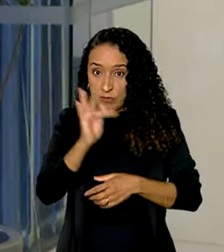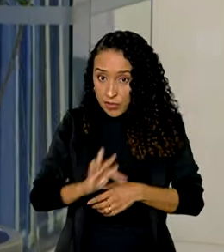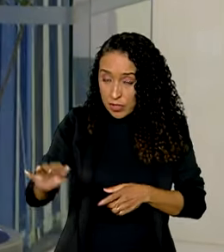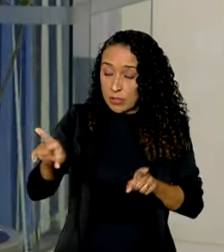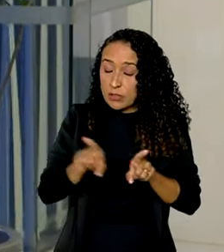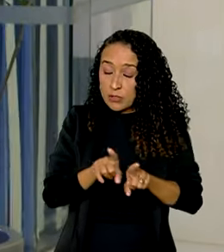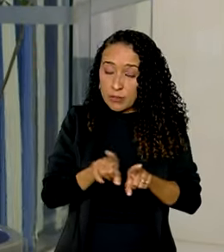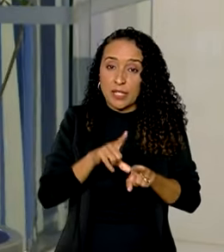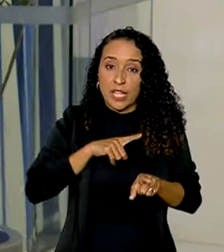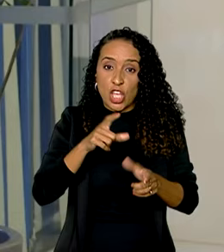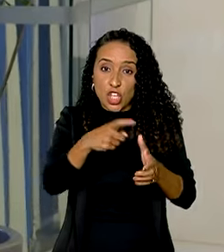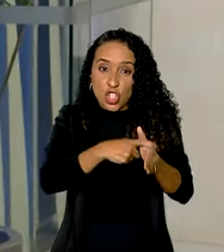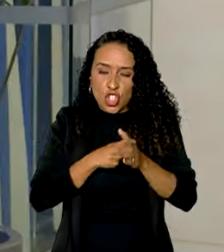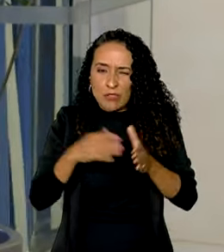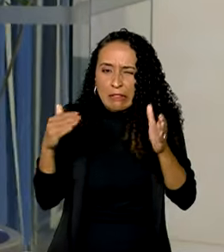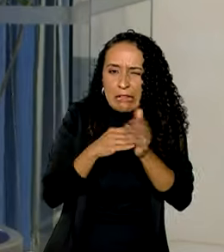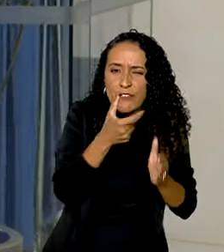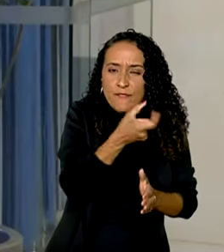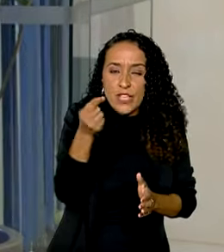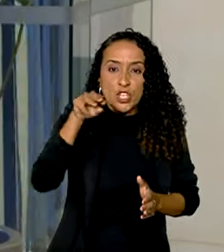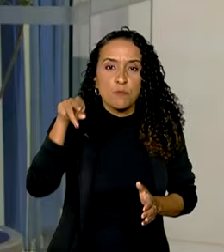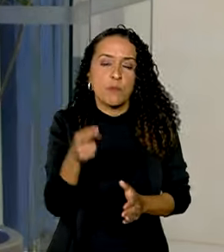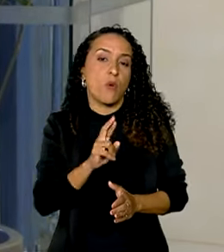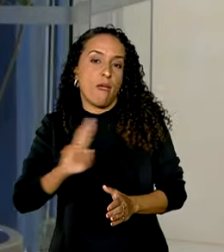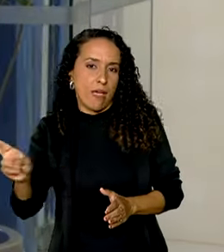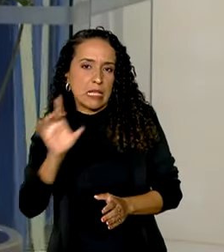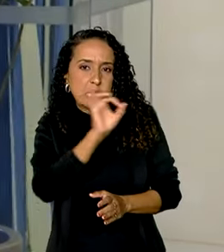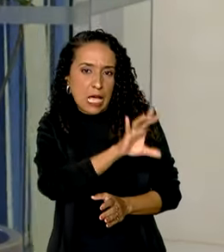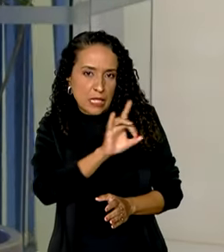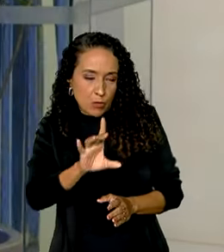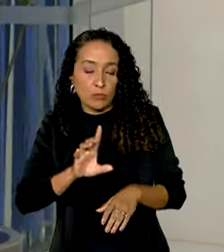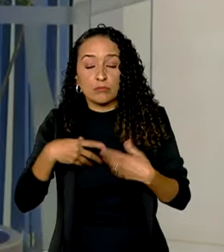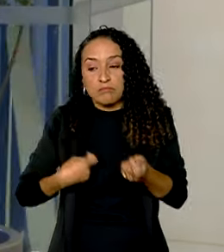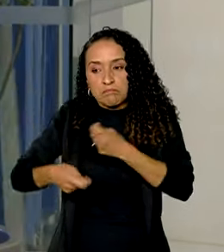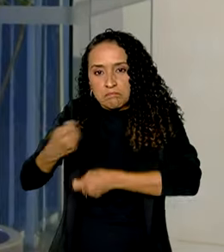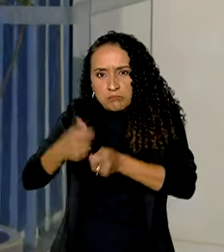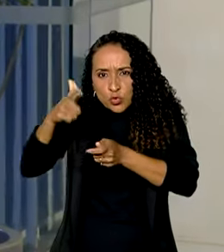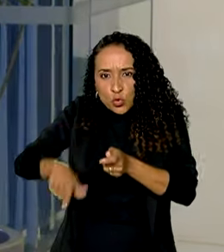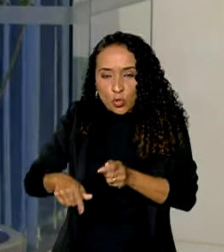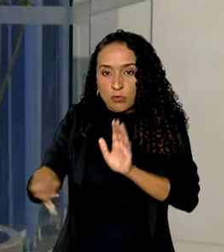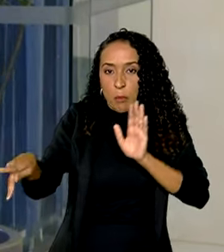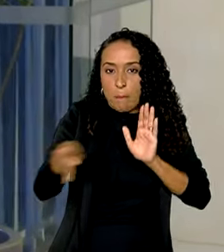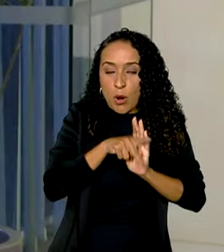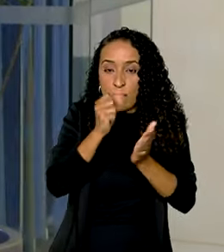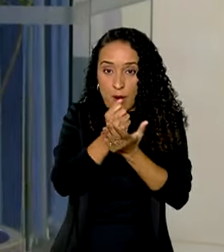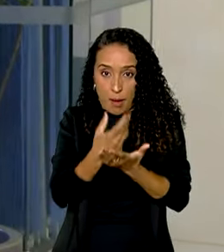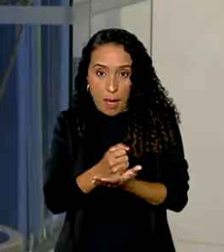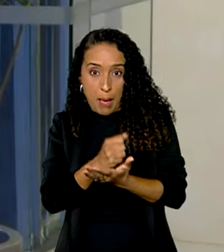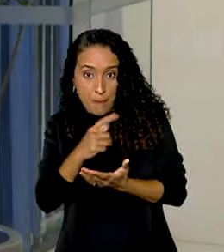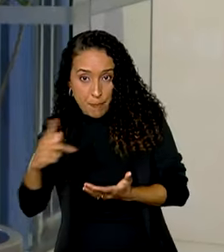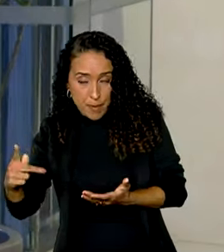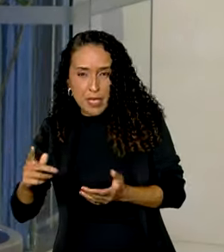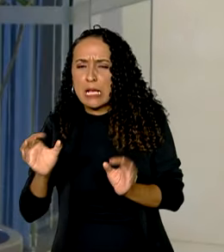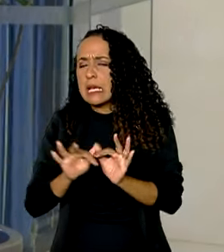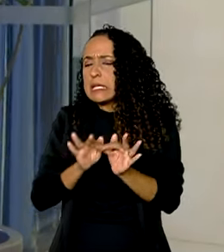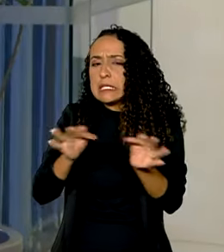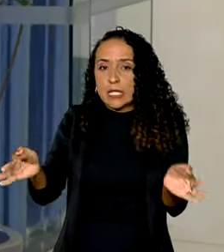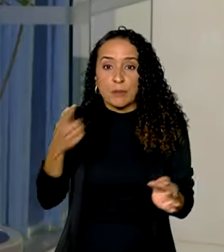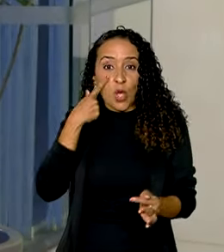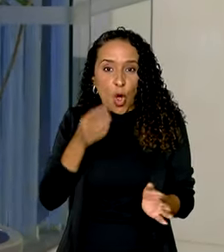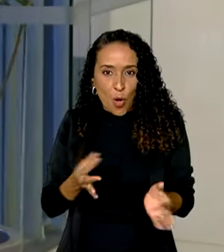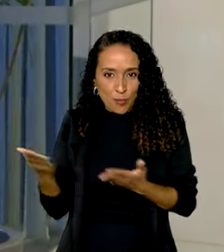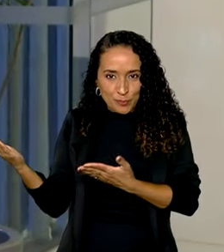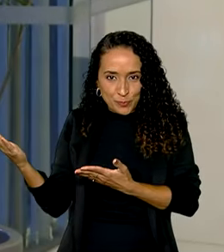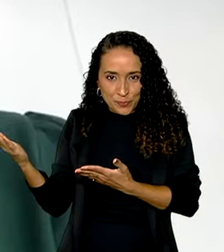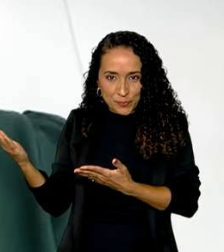dívidas de até 20 mil reais cada uma delas. Bom, para renegociar por meio do próprio aplicativo é bastante simples. Dá só uma